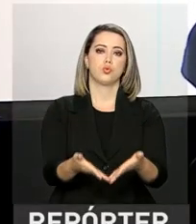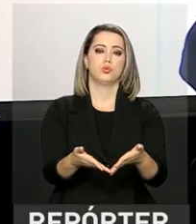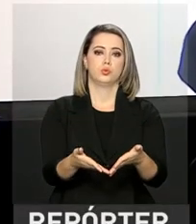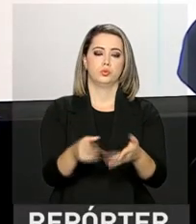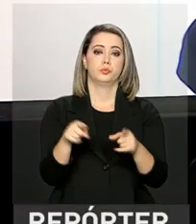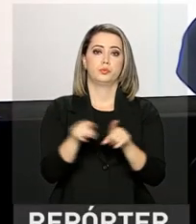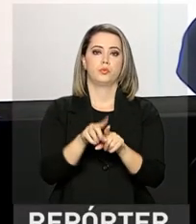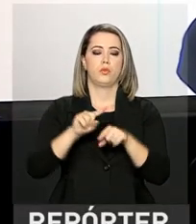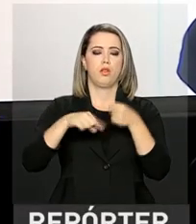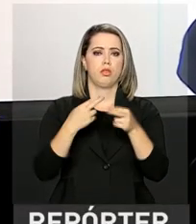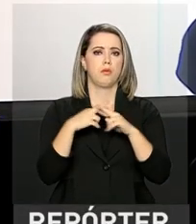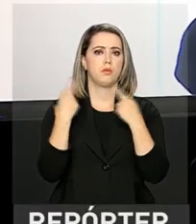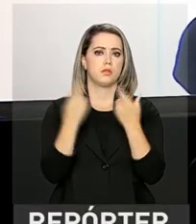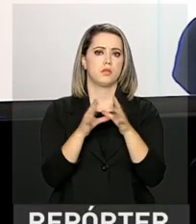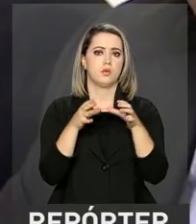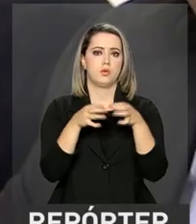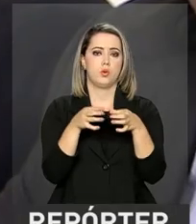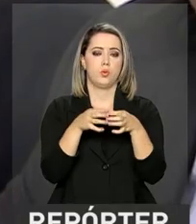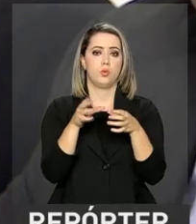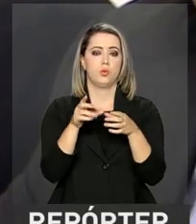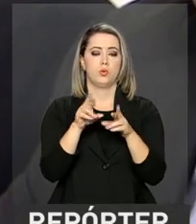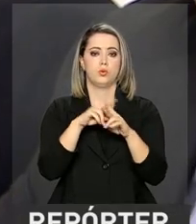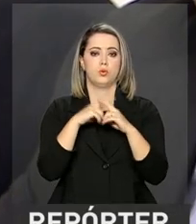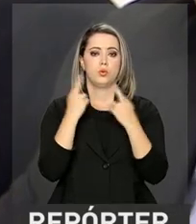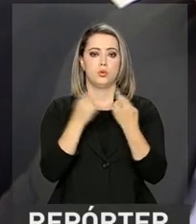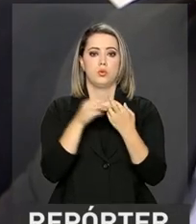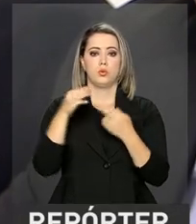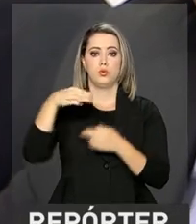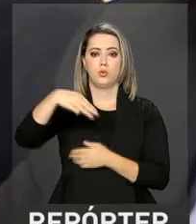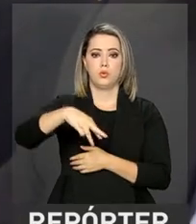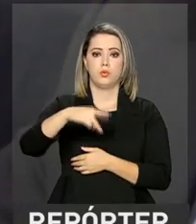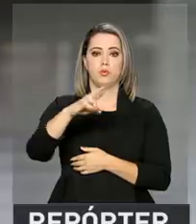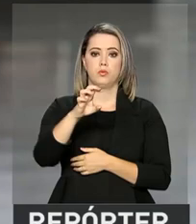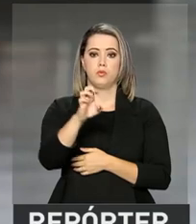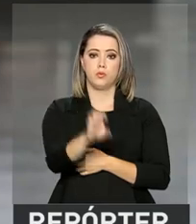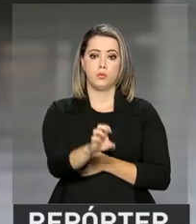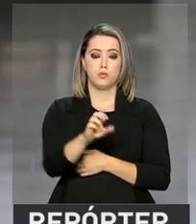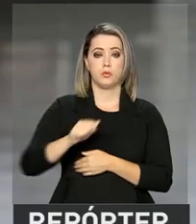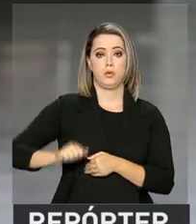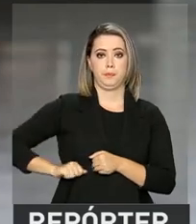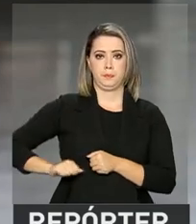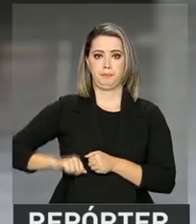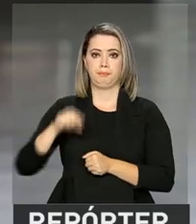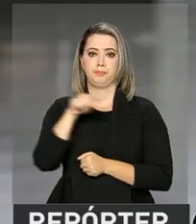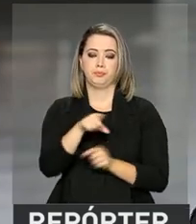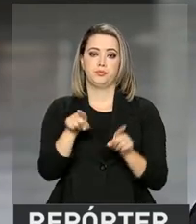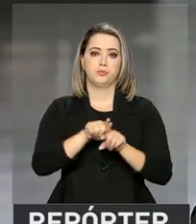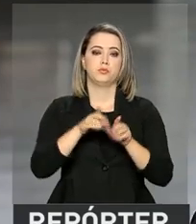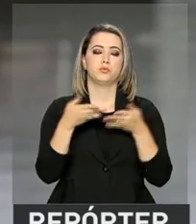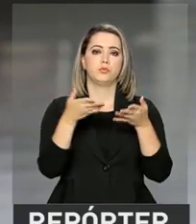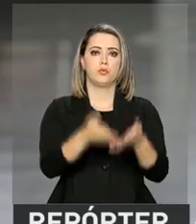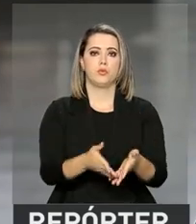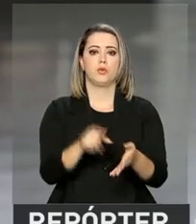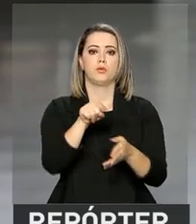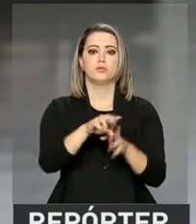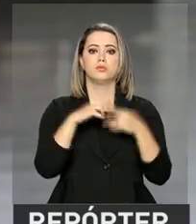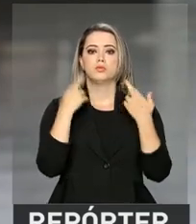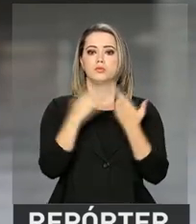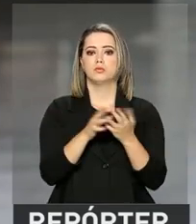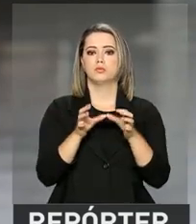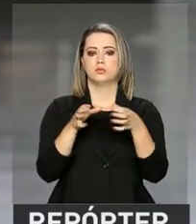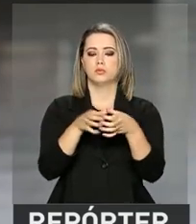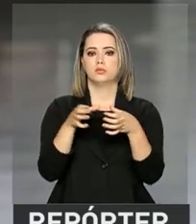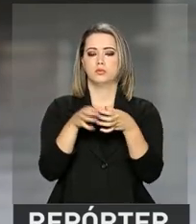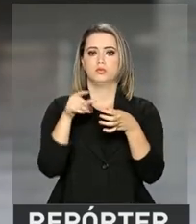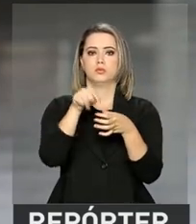seguida, a reunião foi com o ministro das Relações Exteriores, Aloysio Nunes, que também estava nessa reunião com os